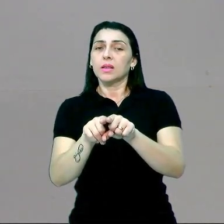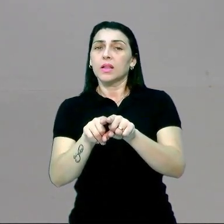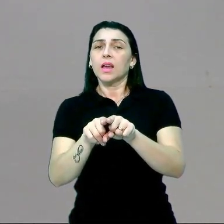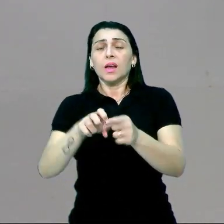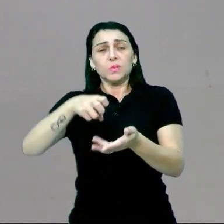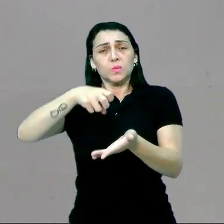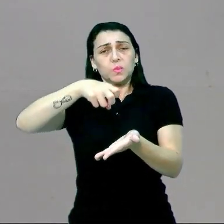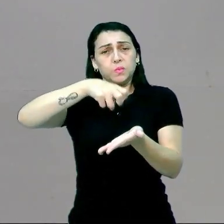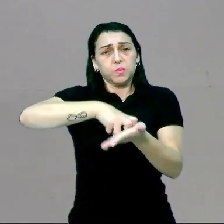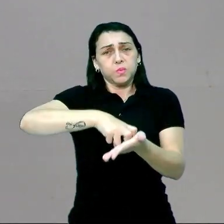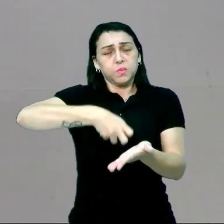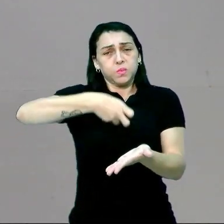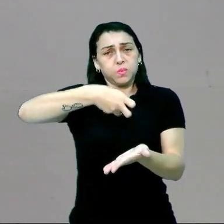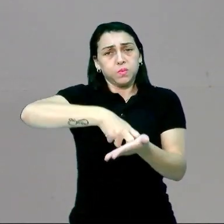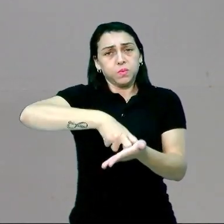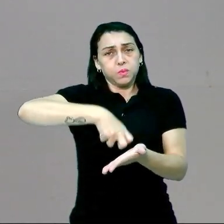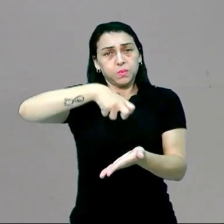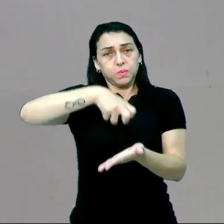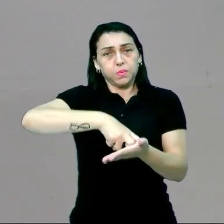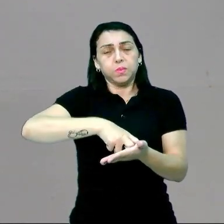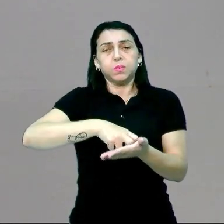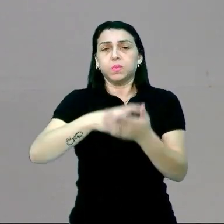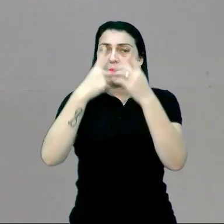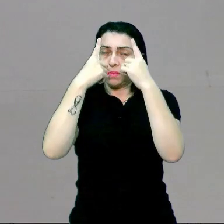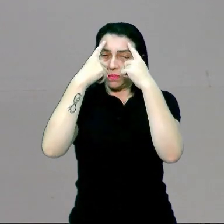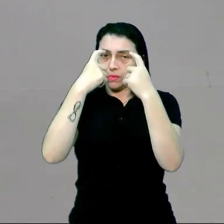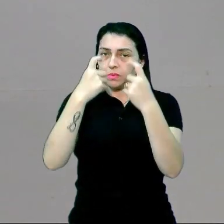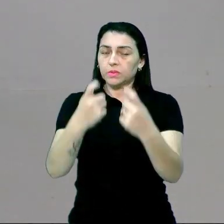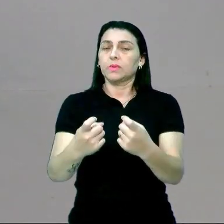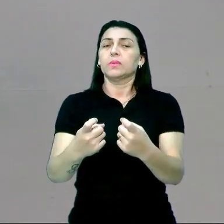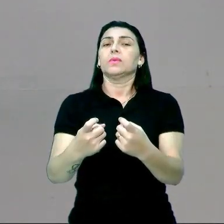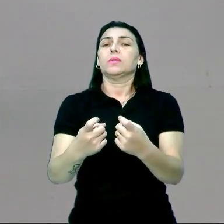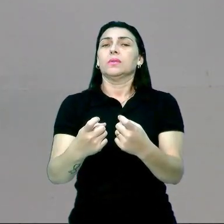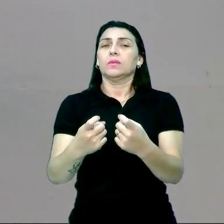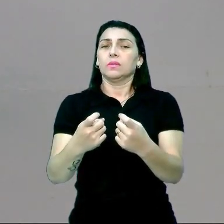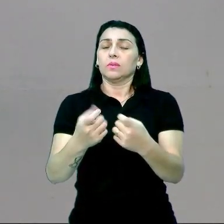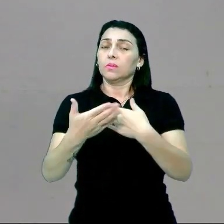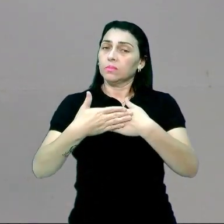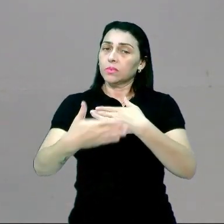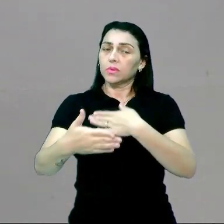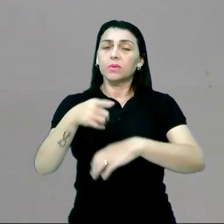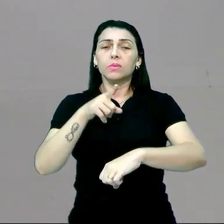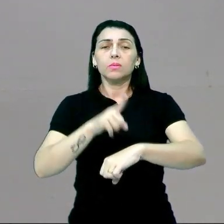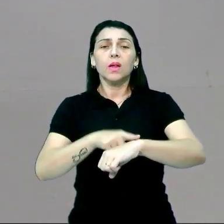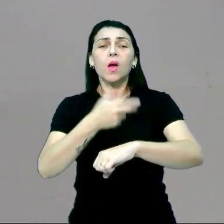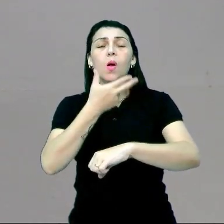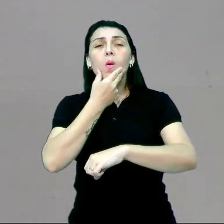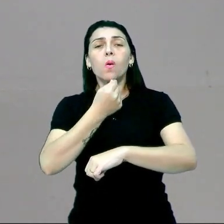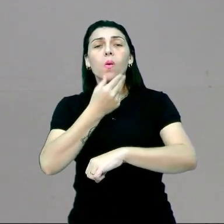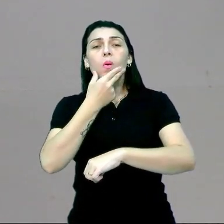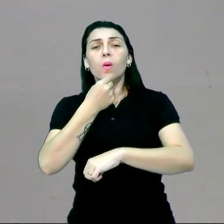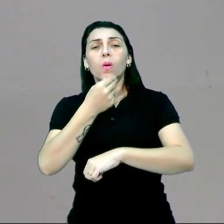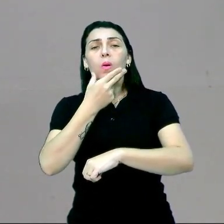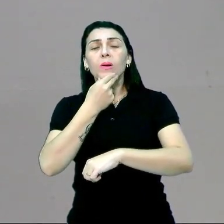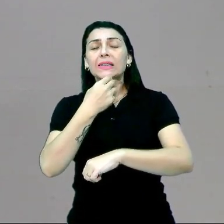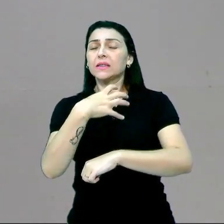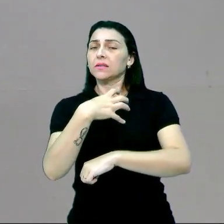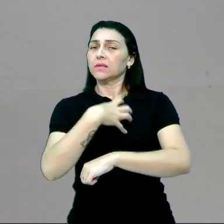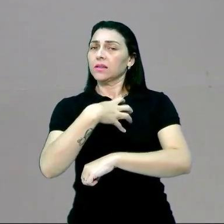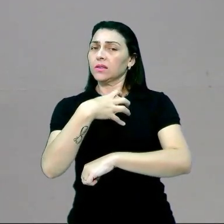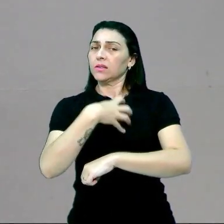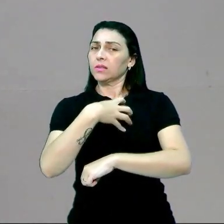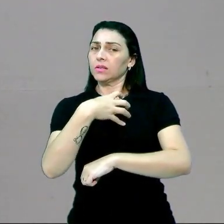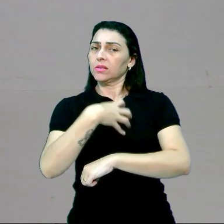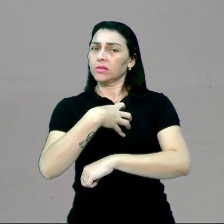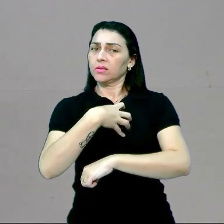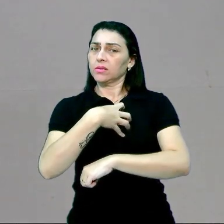castigos, digamos assim, muito violentos, a partir do momento em que o senhor, ele se sentia,